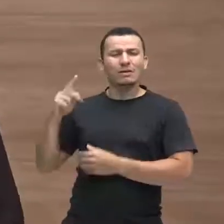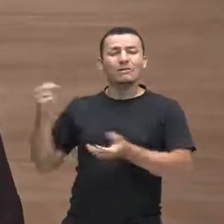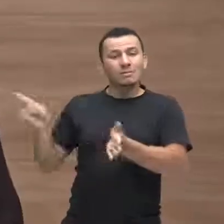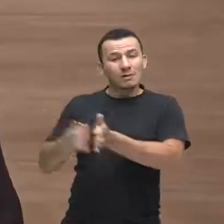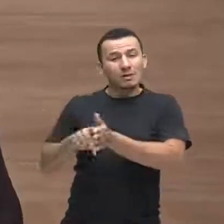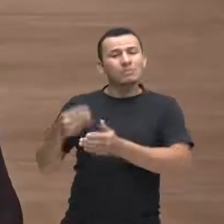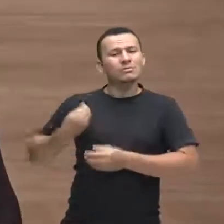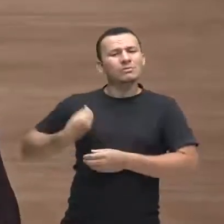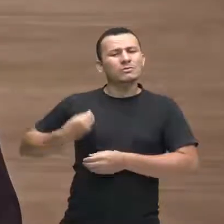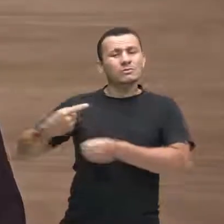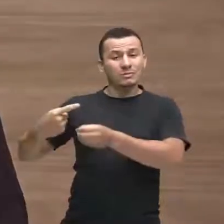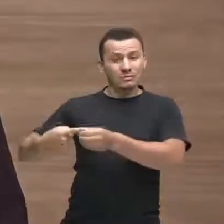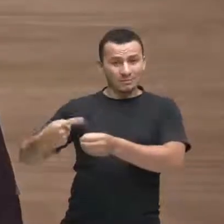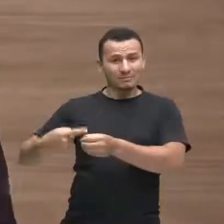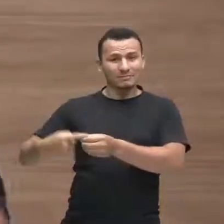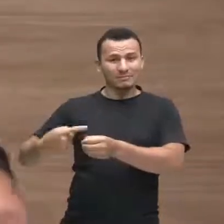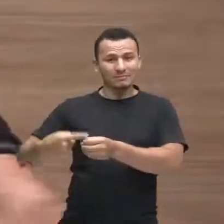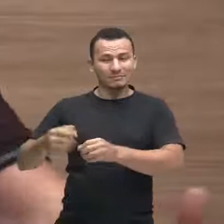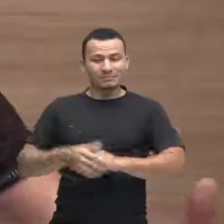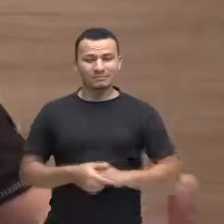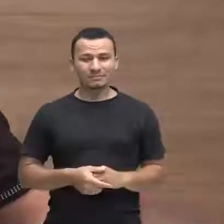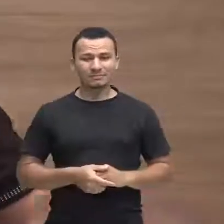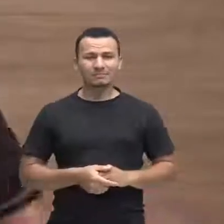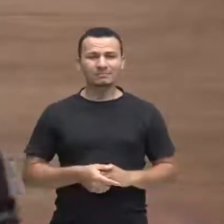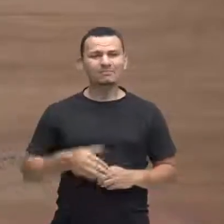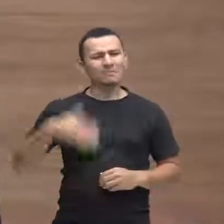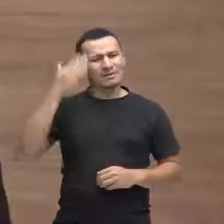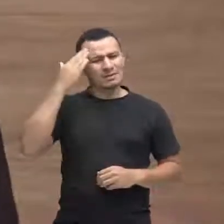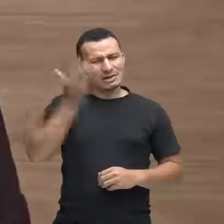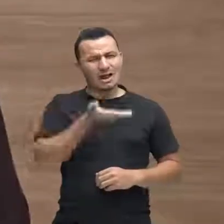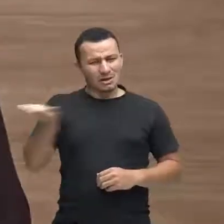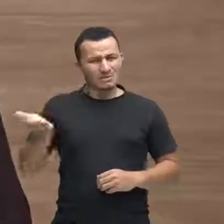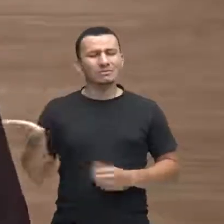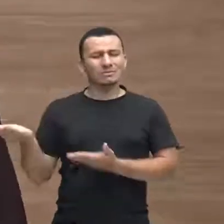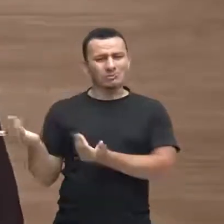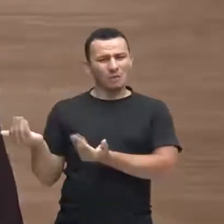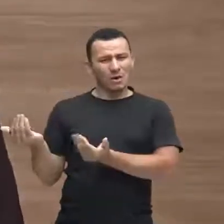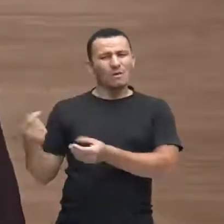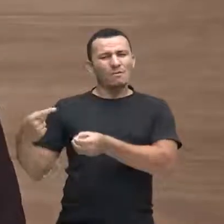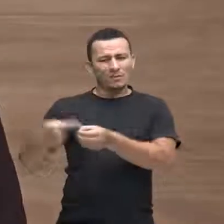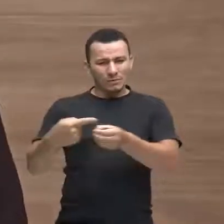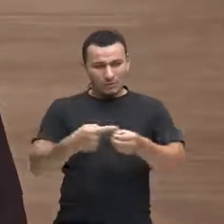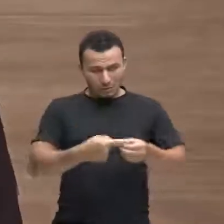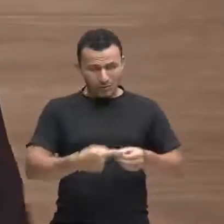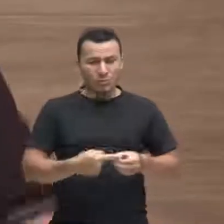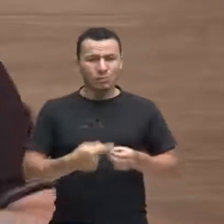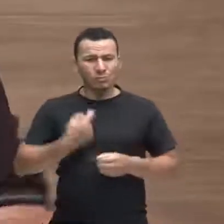que, como todo menino do interior, como todos nós,